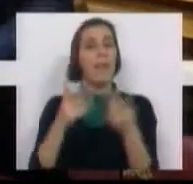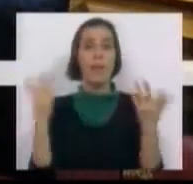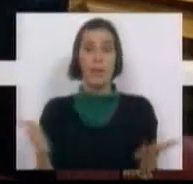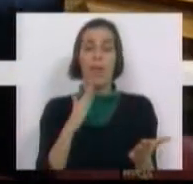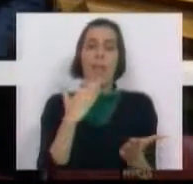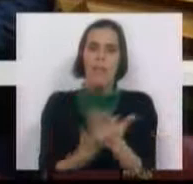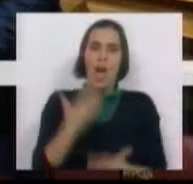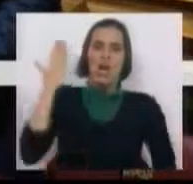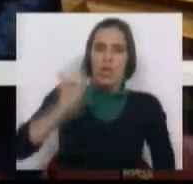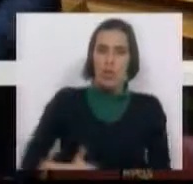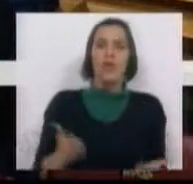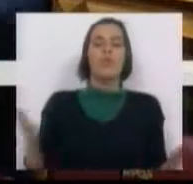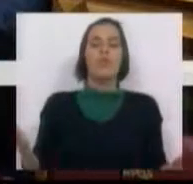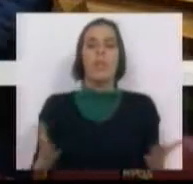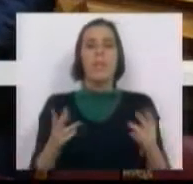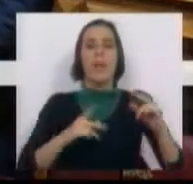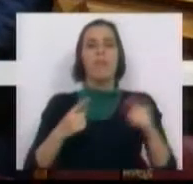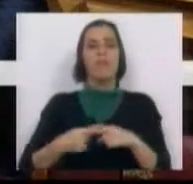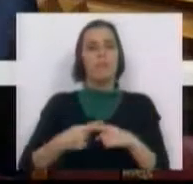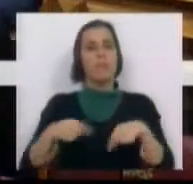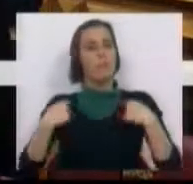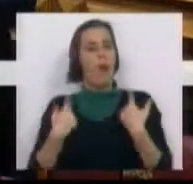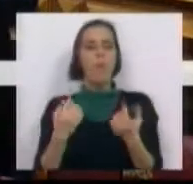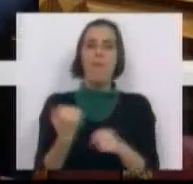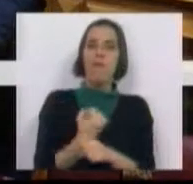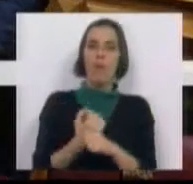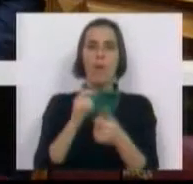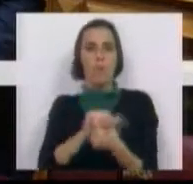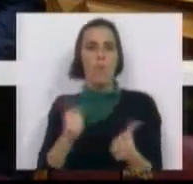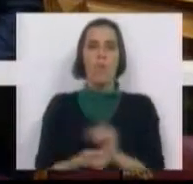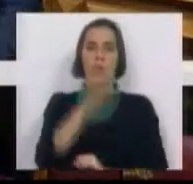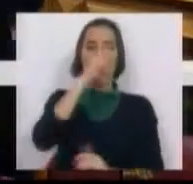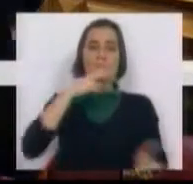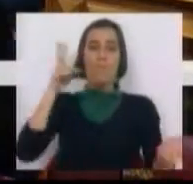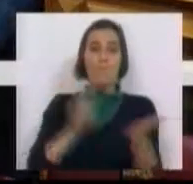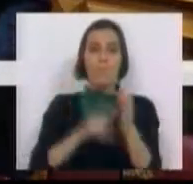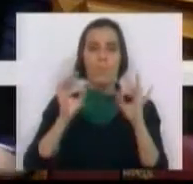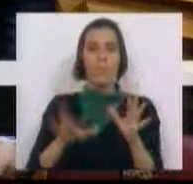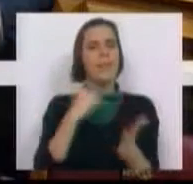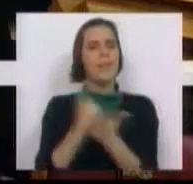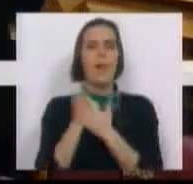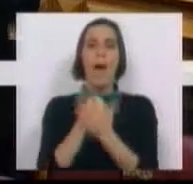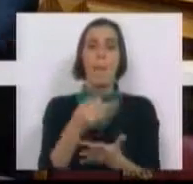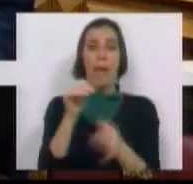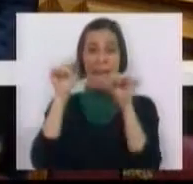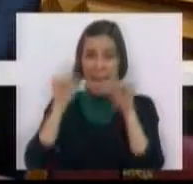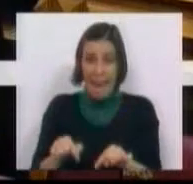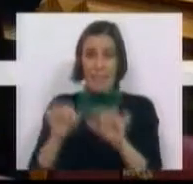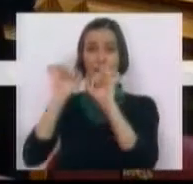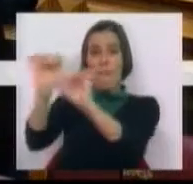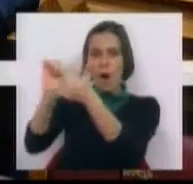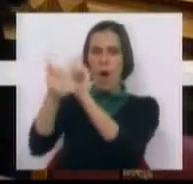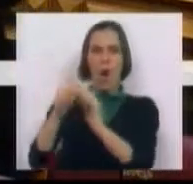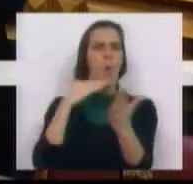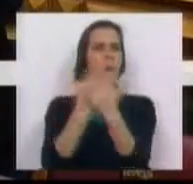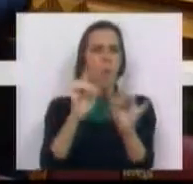que tragam justiça e mobilização dos funcionários para uma reforma do Estado a sério, terão sempre o apoio do PS. Esta vossa reforma